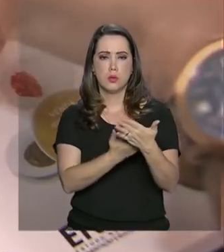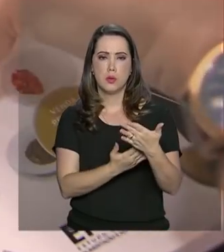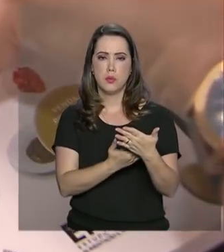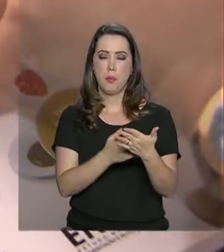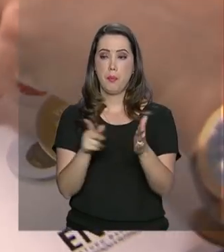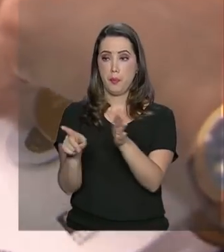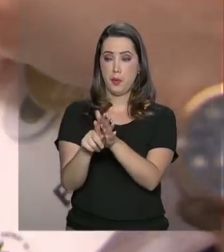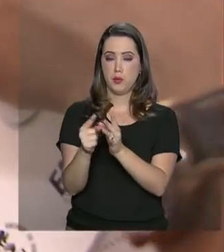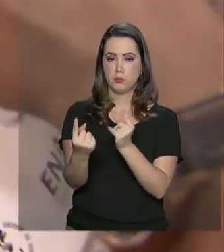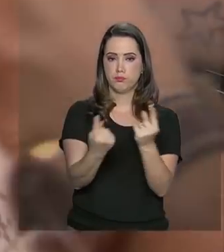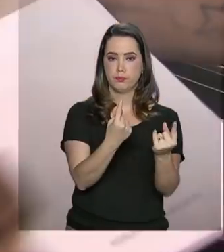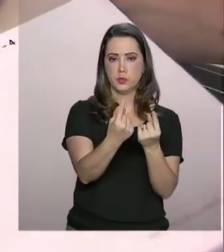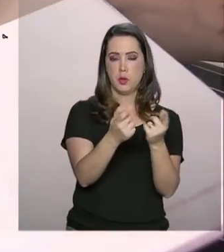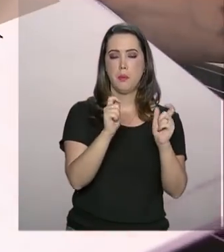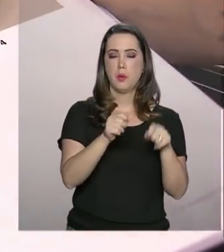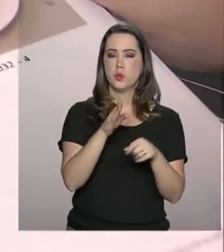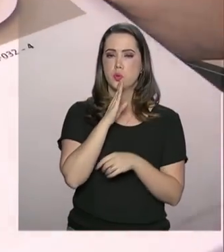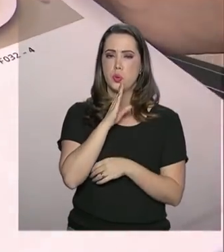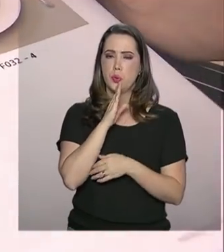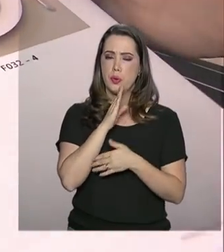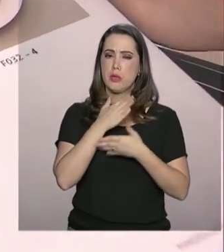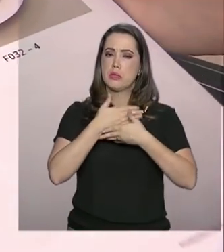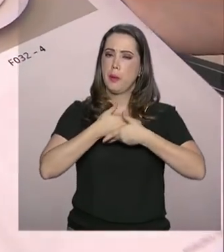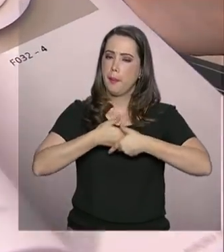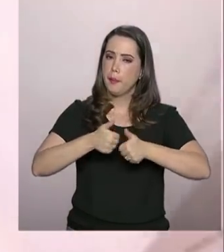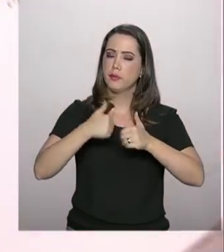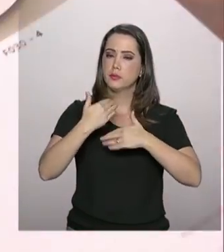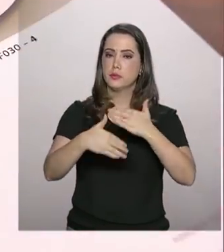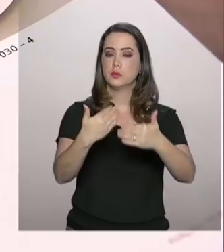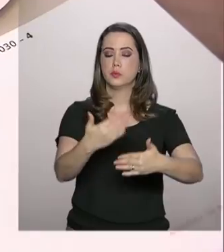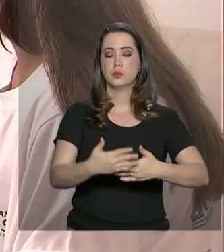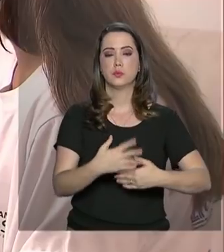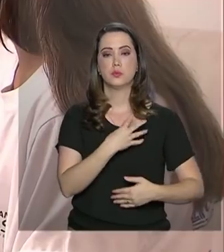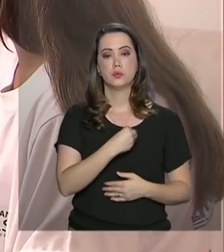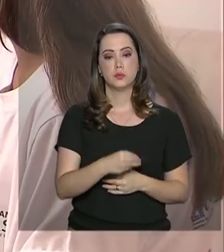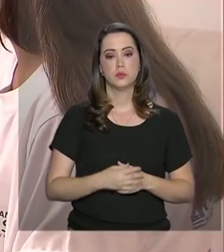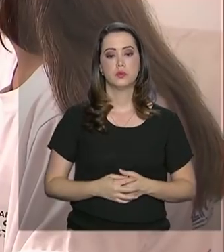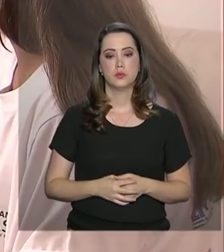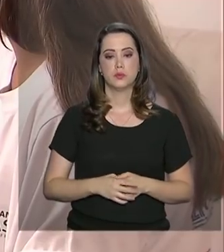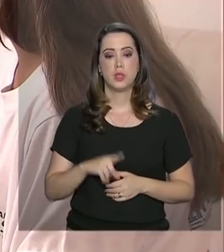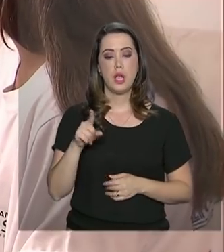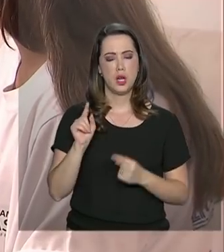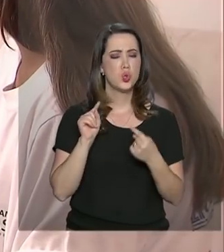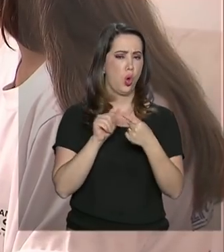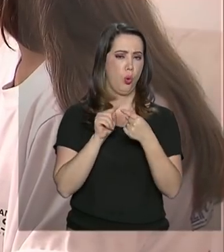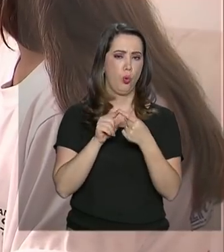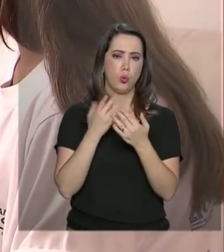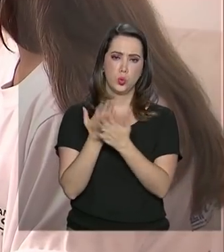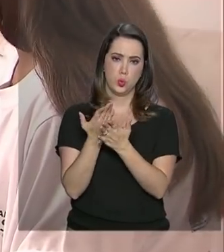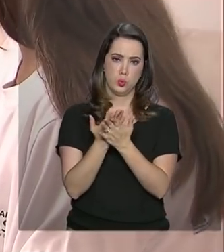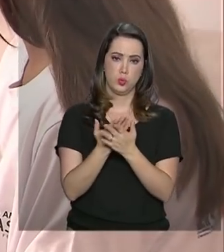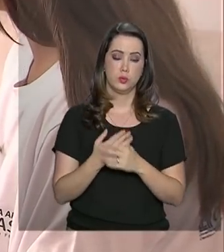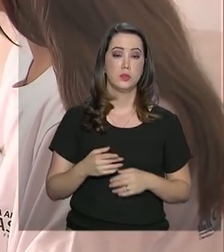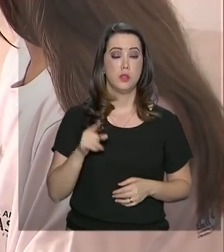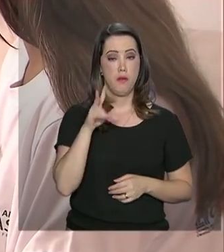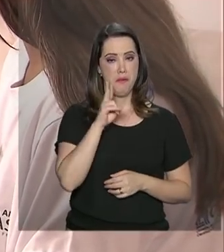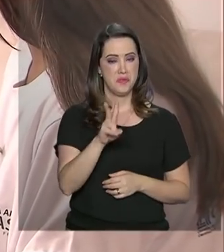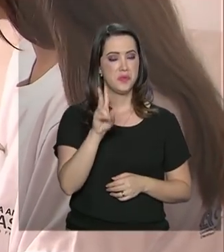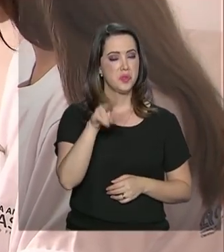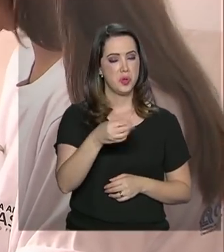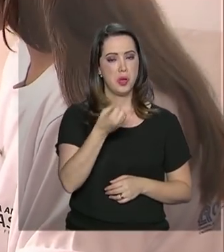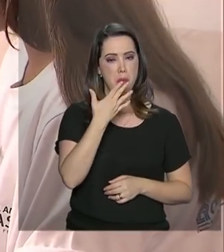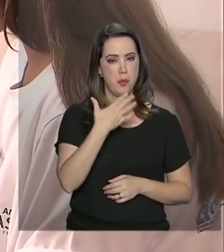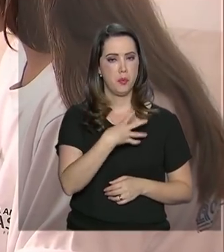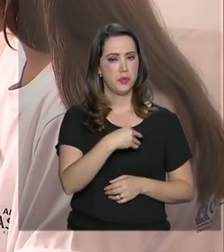personalizados e podem conhecer melhor o desenvolvimento dos filhos. Paulo aceitou participar do estudo, viu vantagens